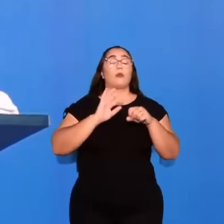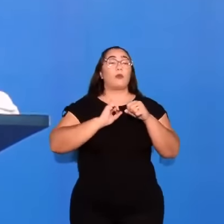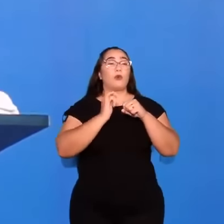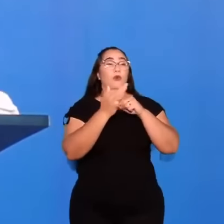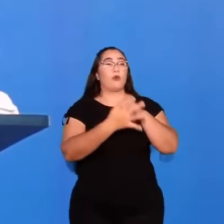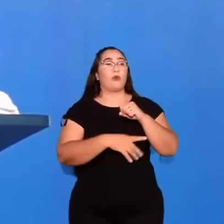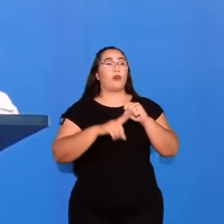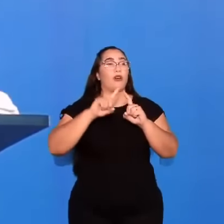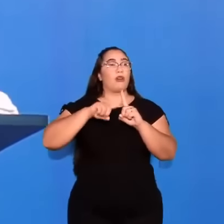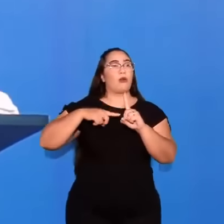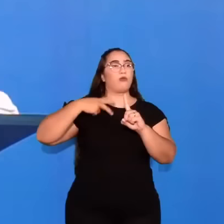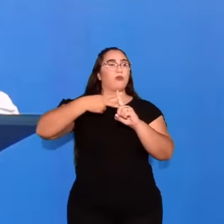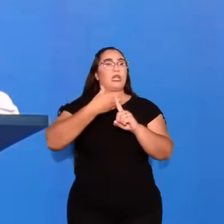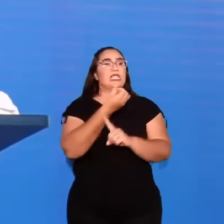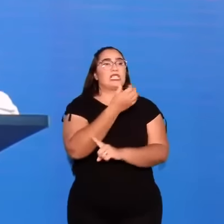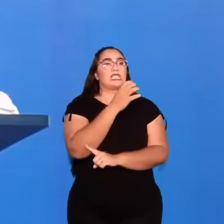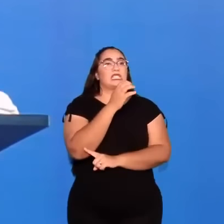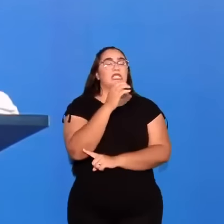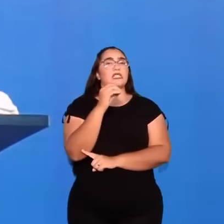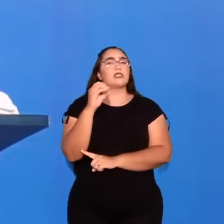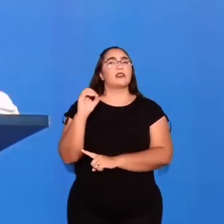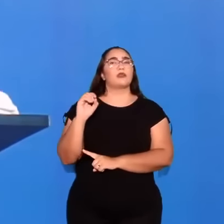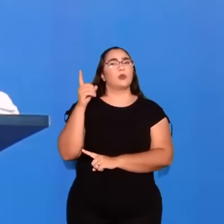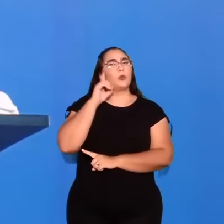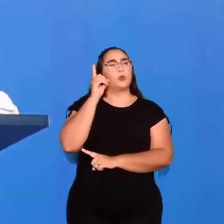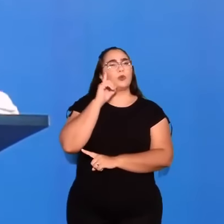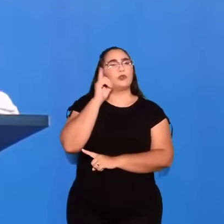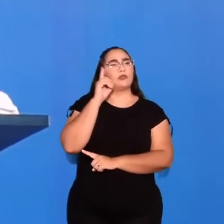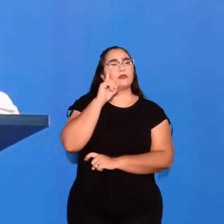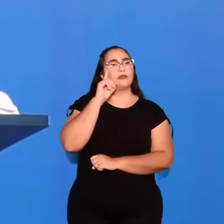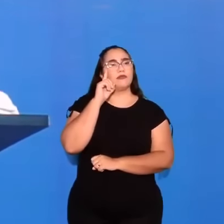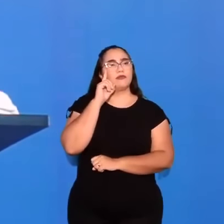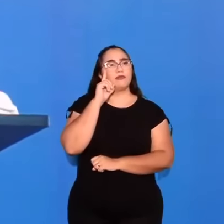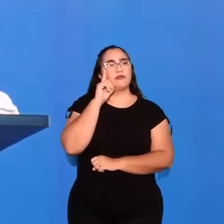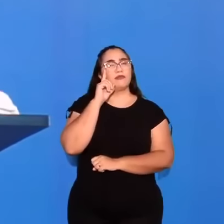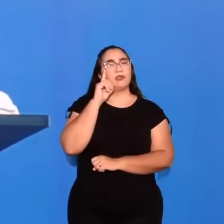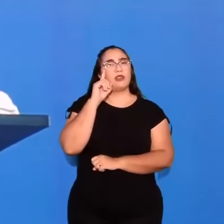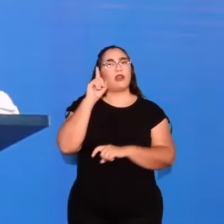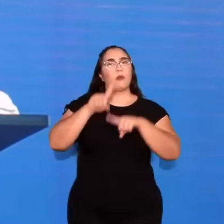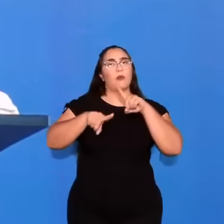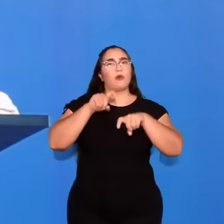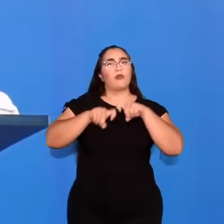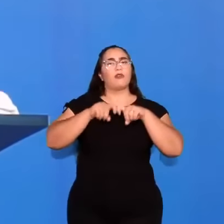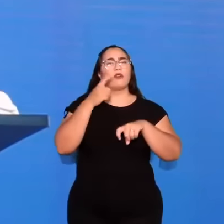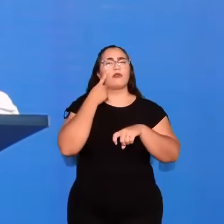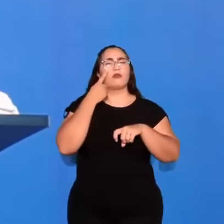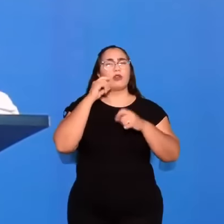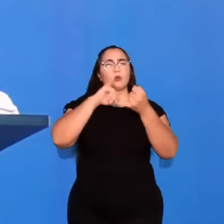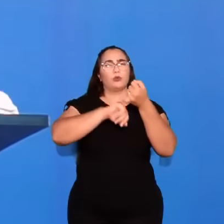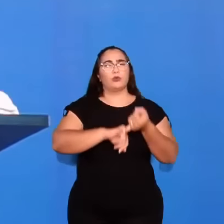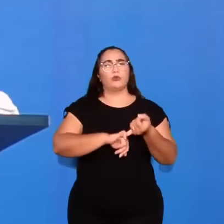chegamos a 600 por dia. Isso na pornografia. Agora veja o adultério.